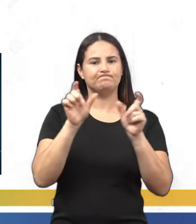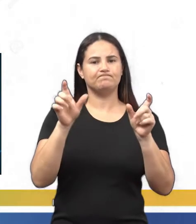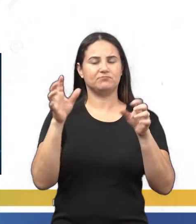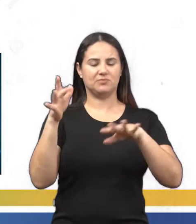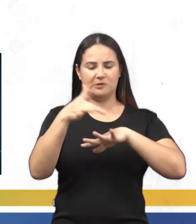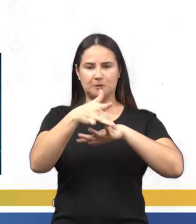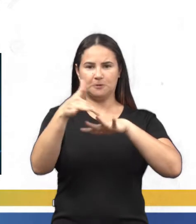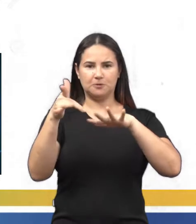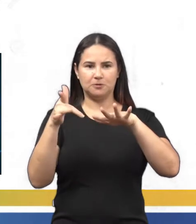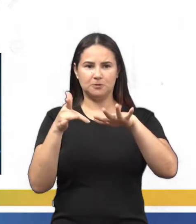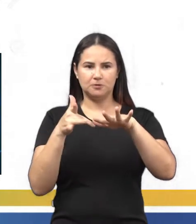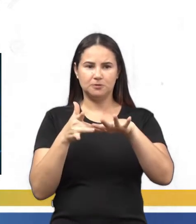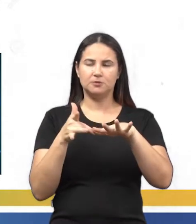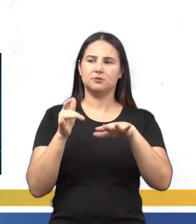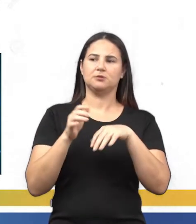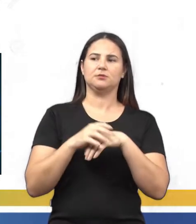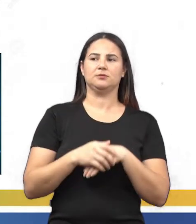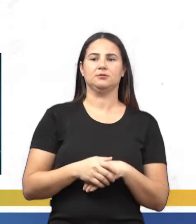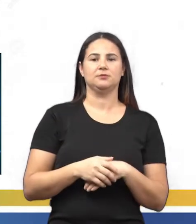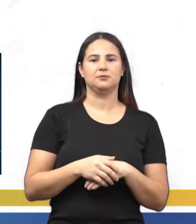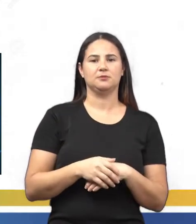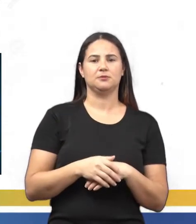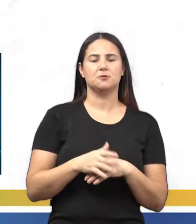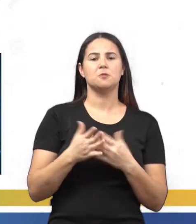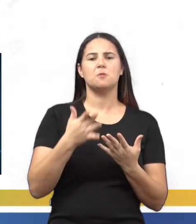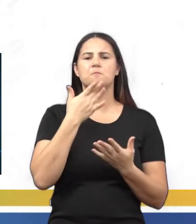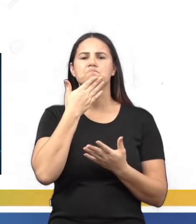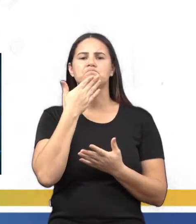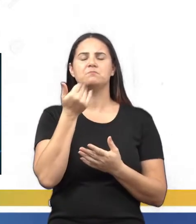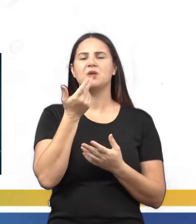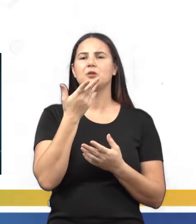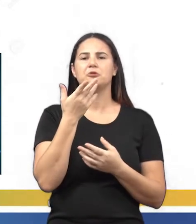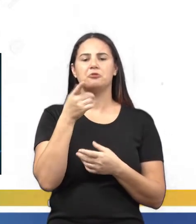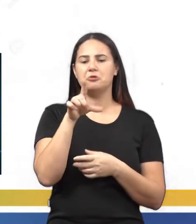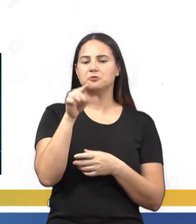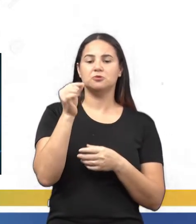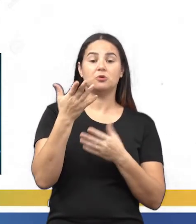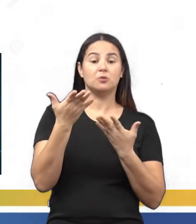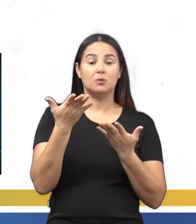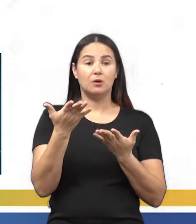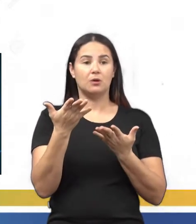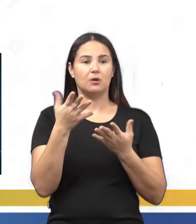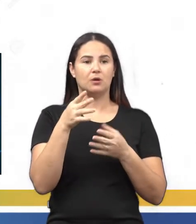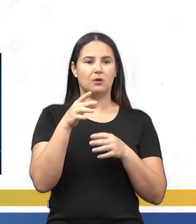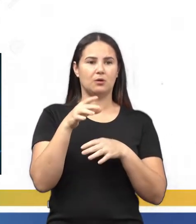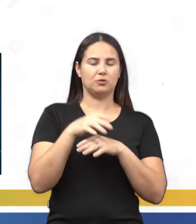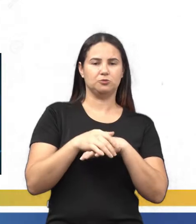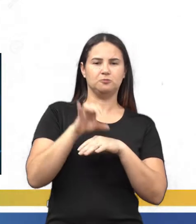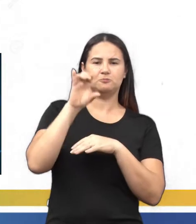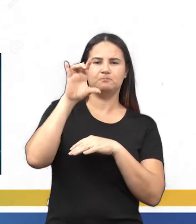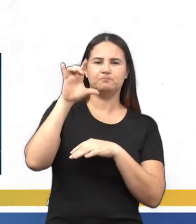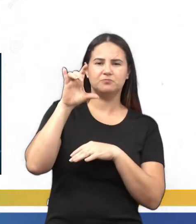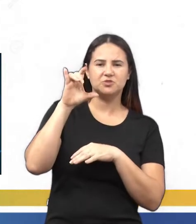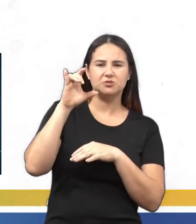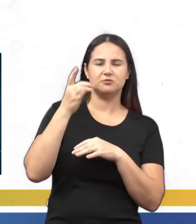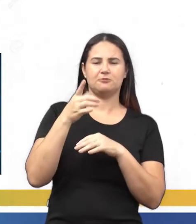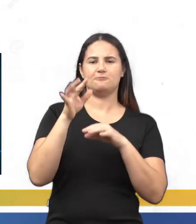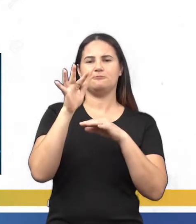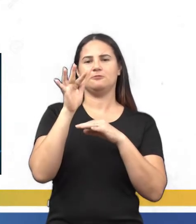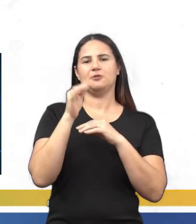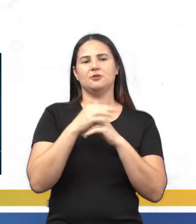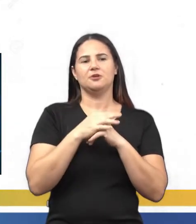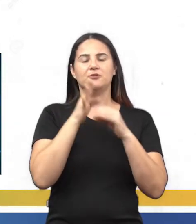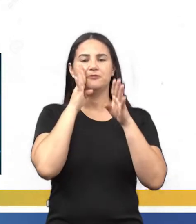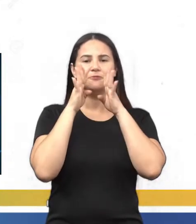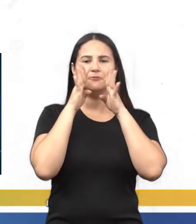saber as suas preferências. Sempre quando você entra no Google ou no Instagram, toda vez que você segue alguém no Facebook,